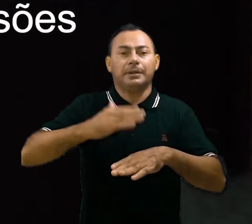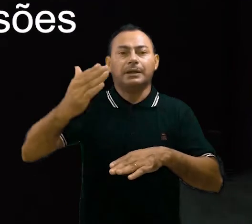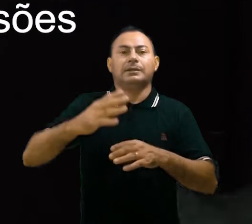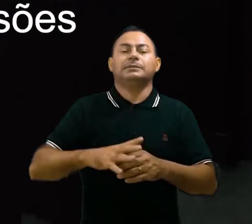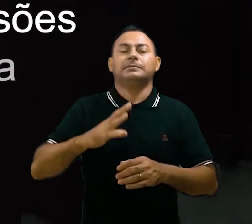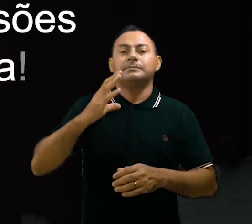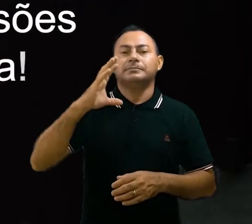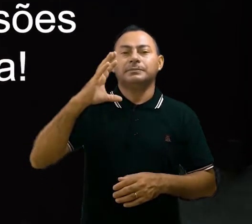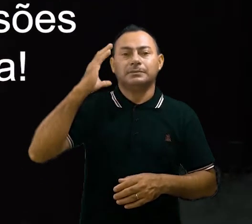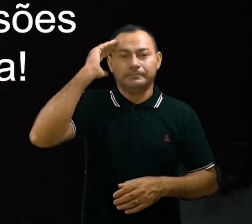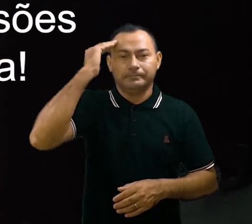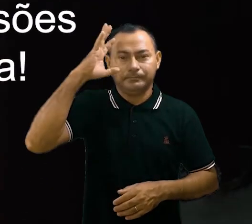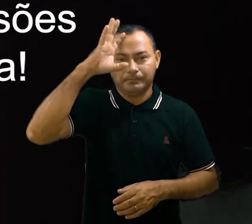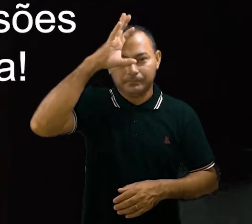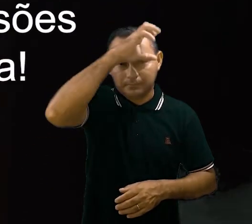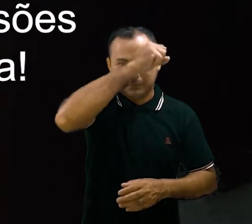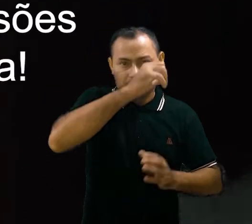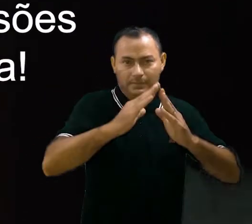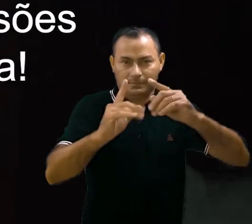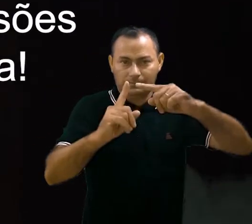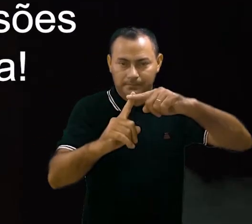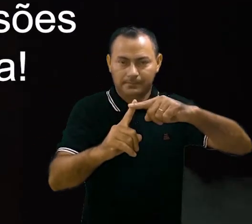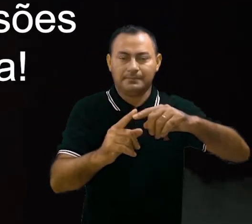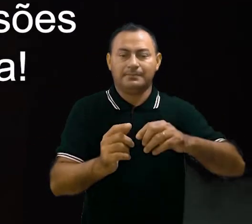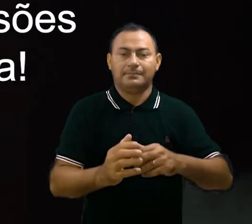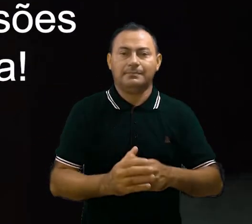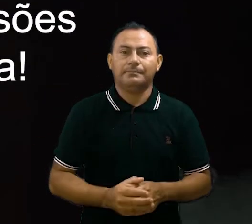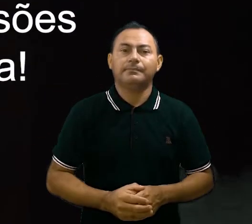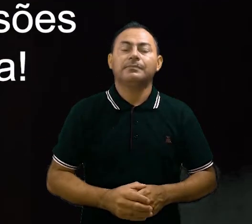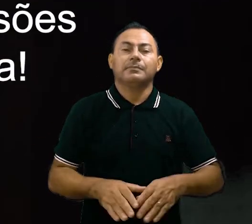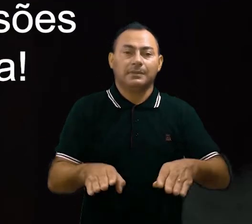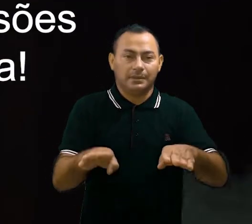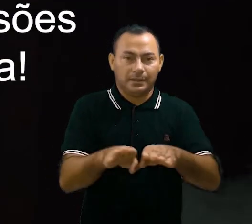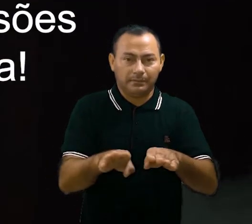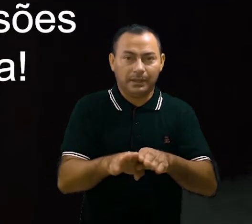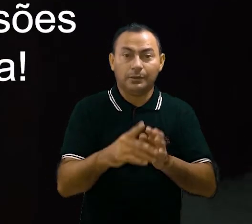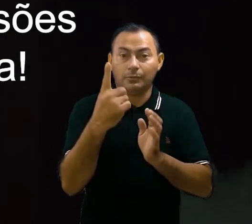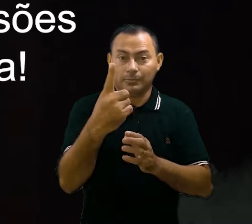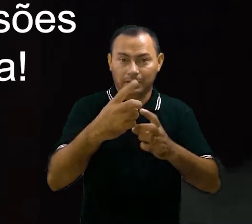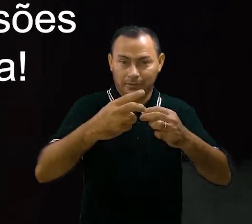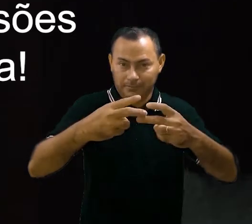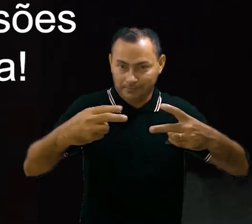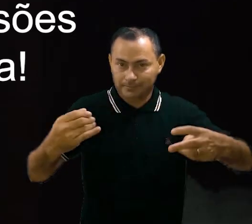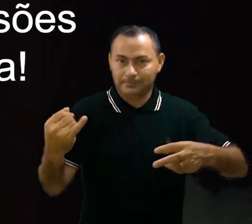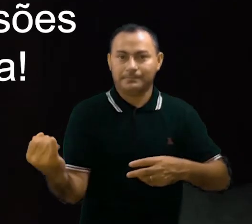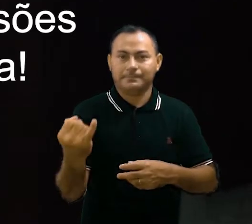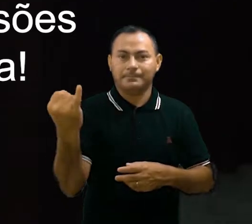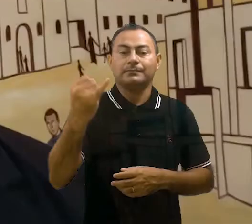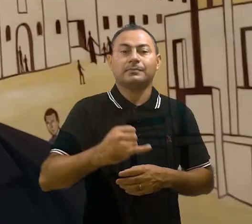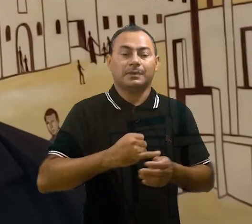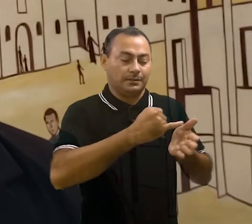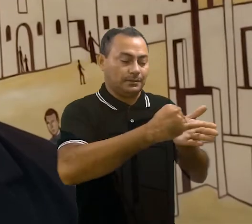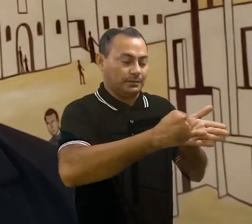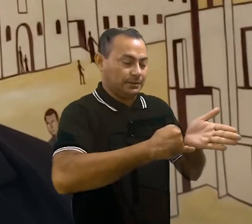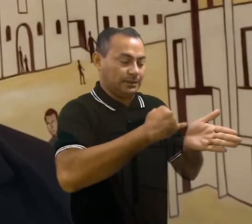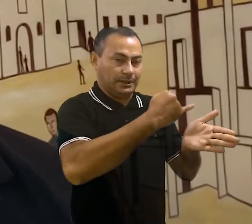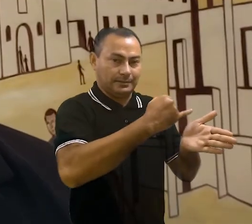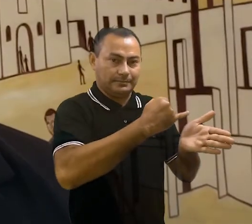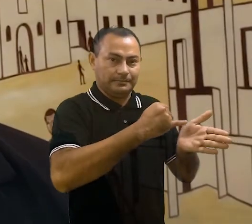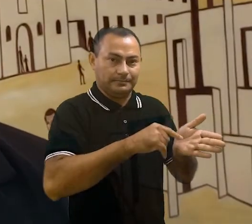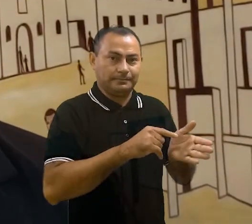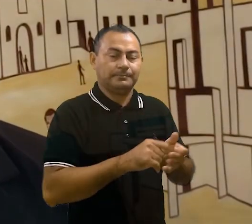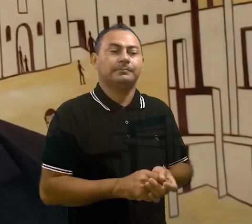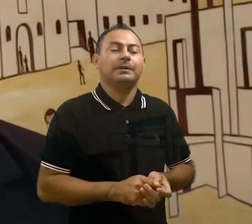mais teve compreensões na Igreja. E, além disso, uma coisa importante, José